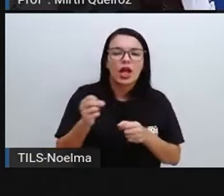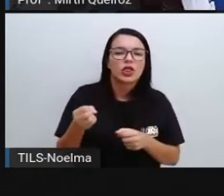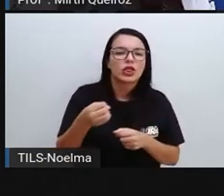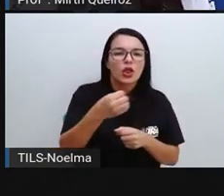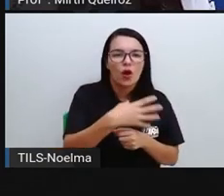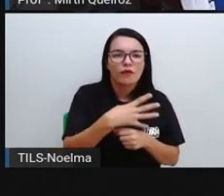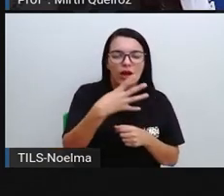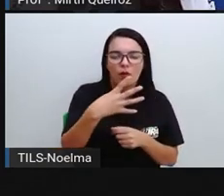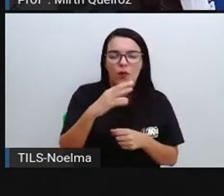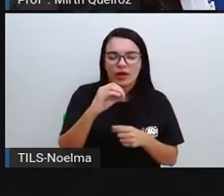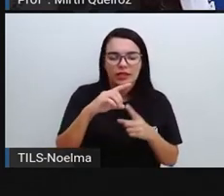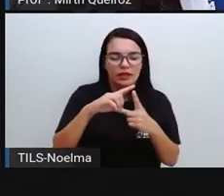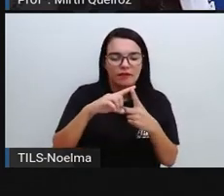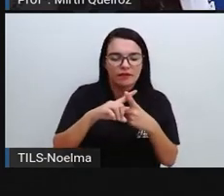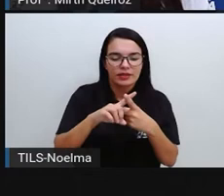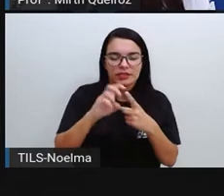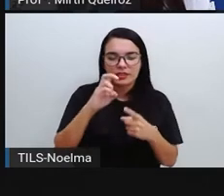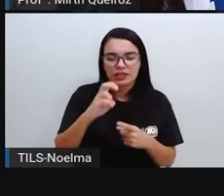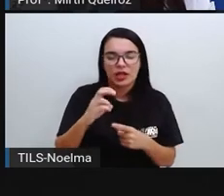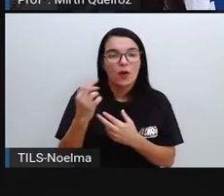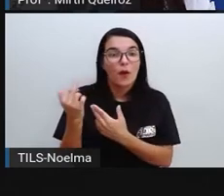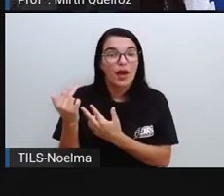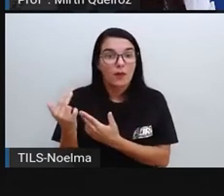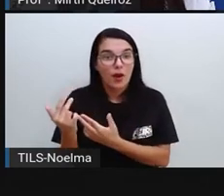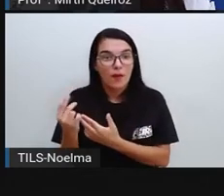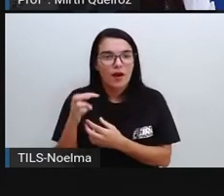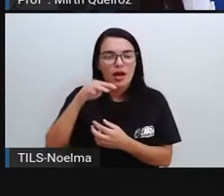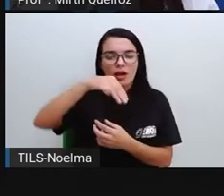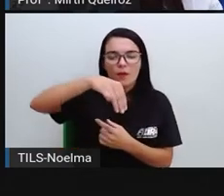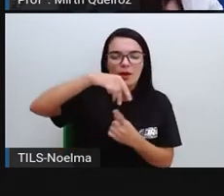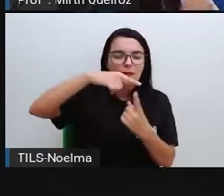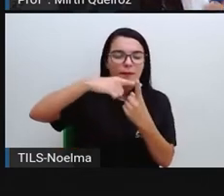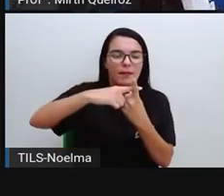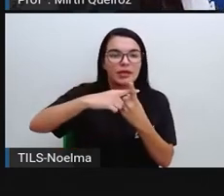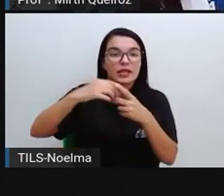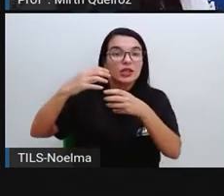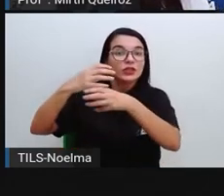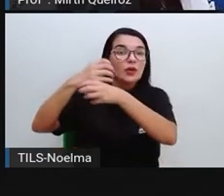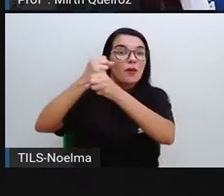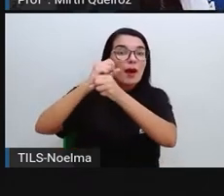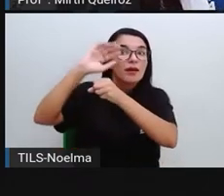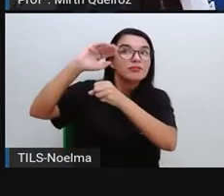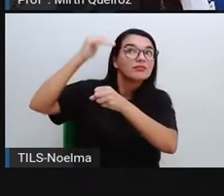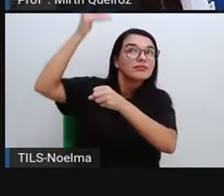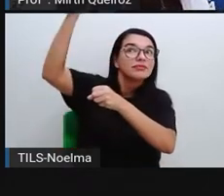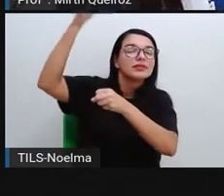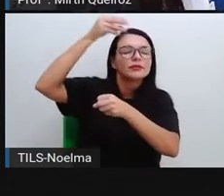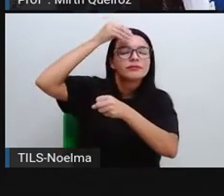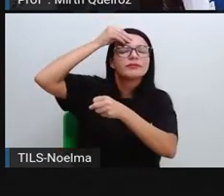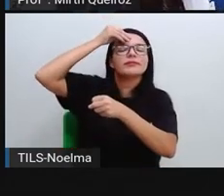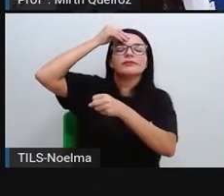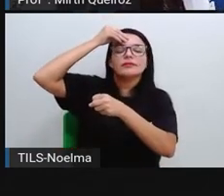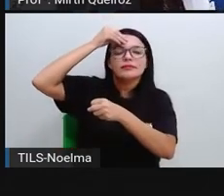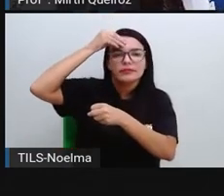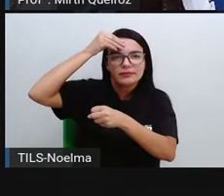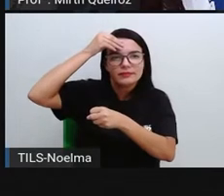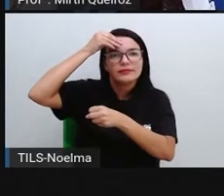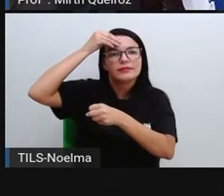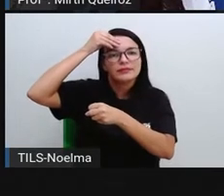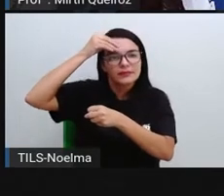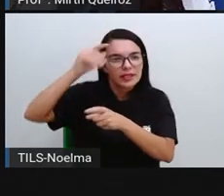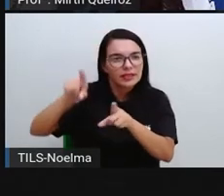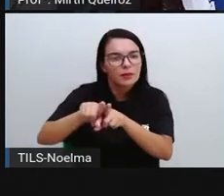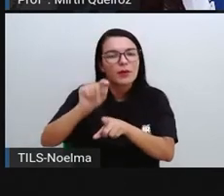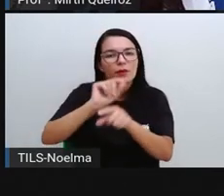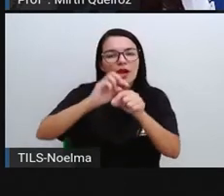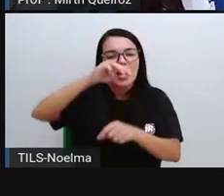40 vezes 5 é igual. E o M+, pra somar com o valor que foi guardado na memória. E quando a gente